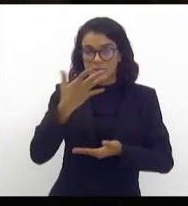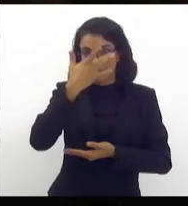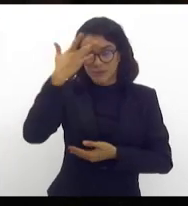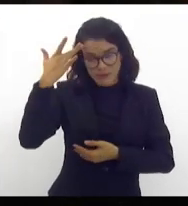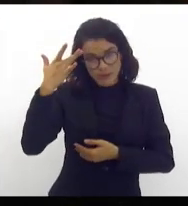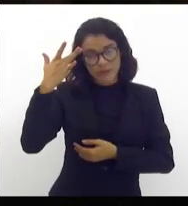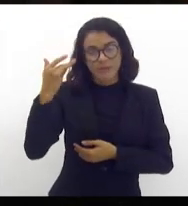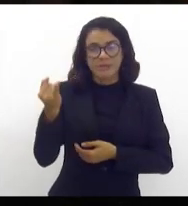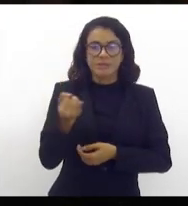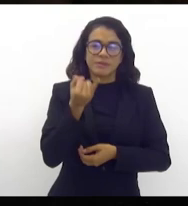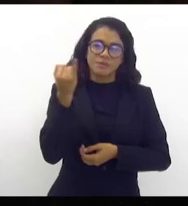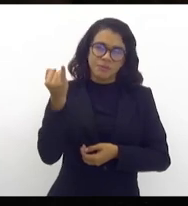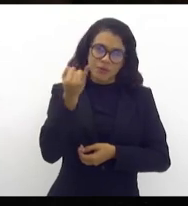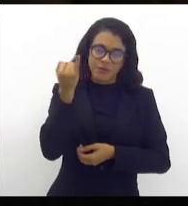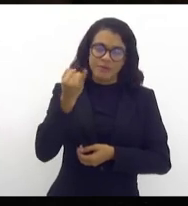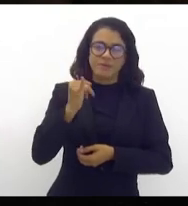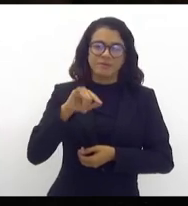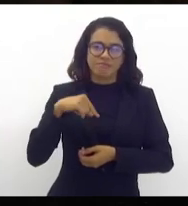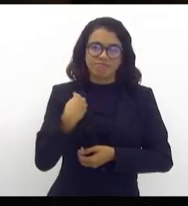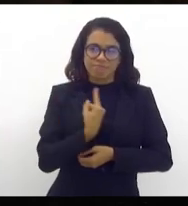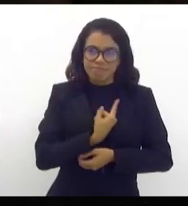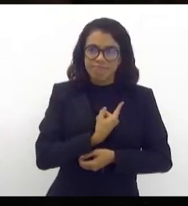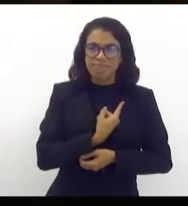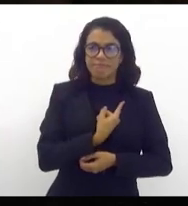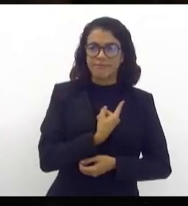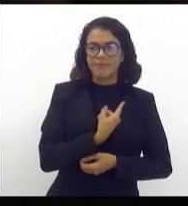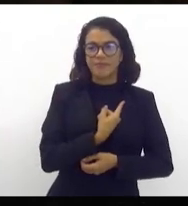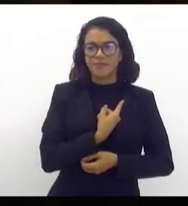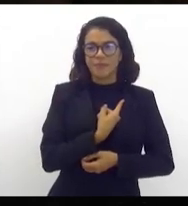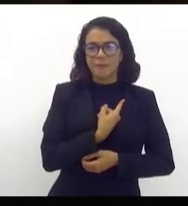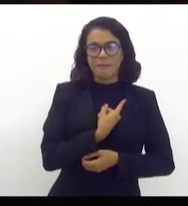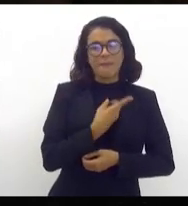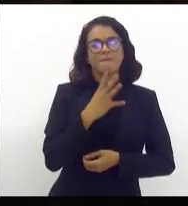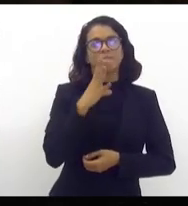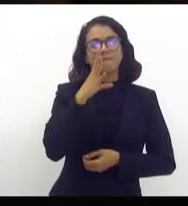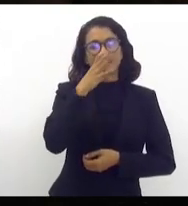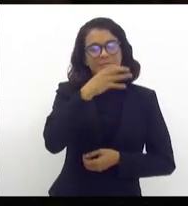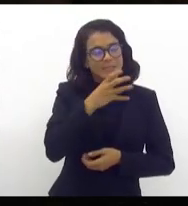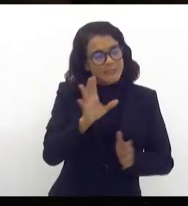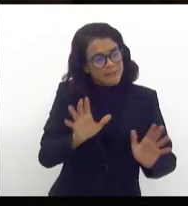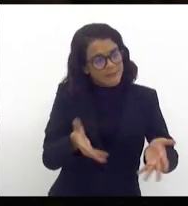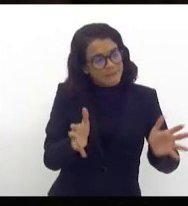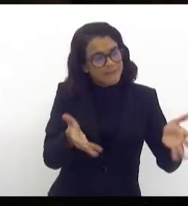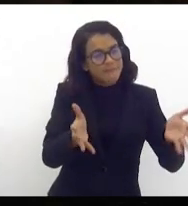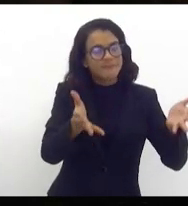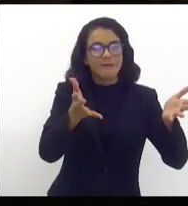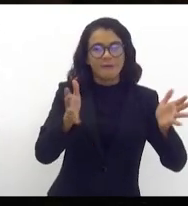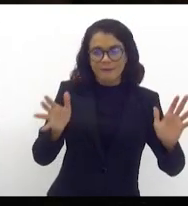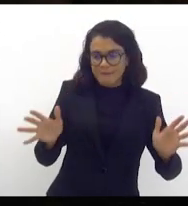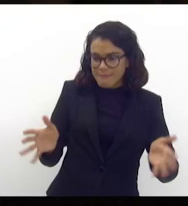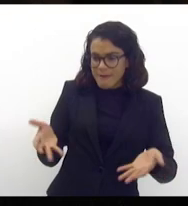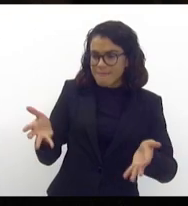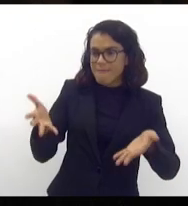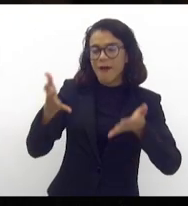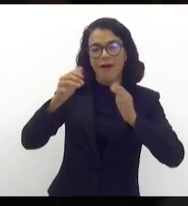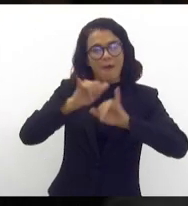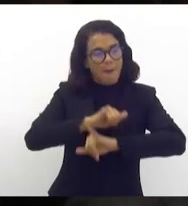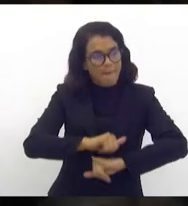que a gente insista nesse